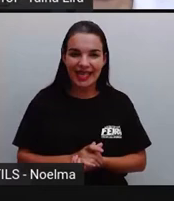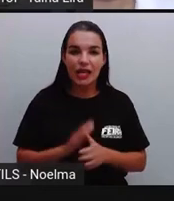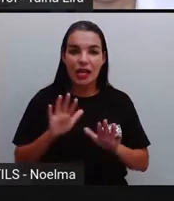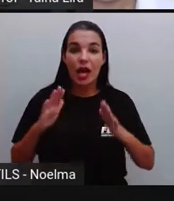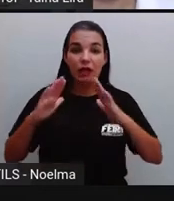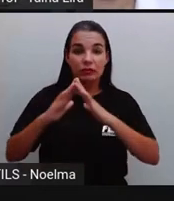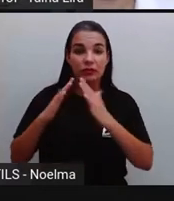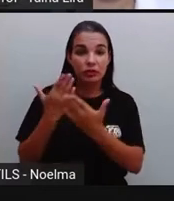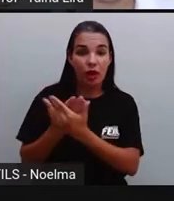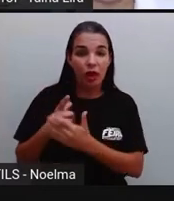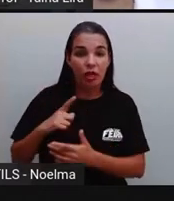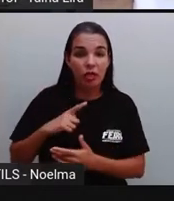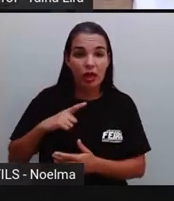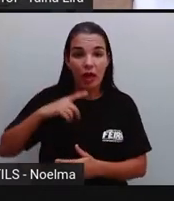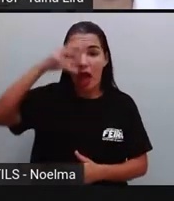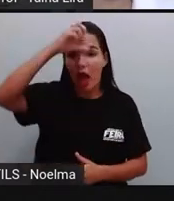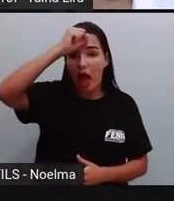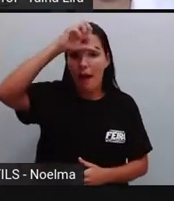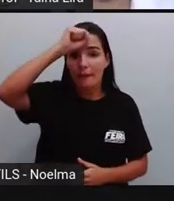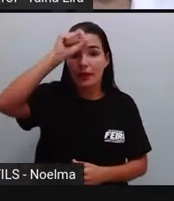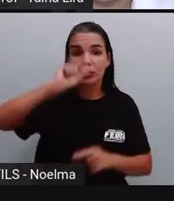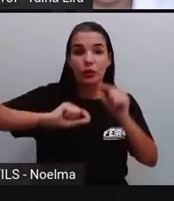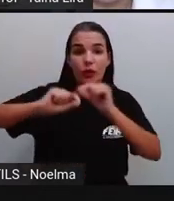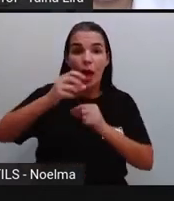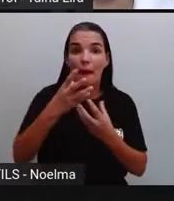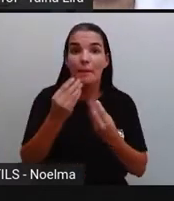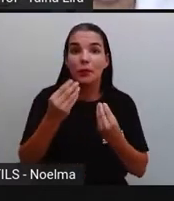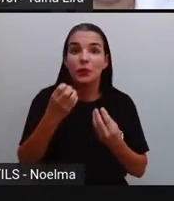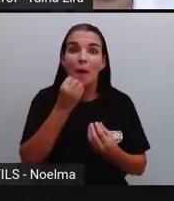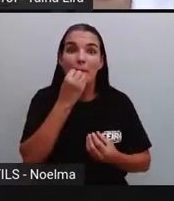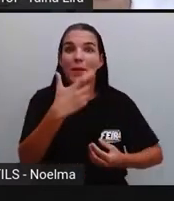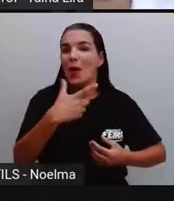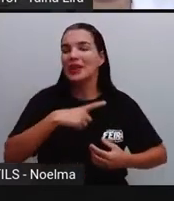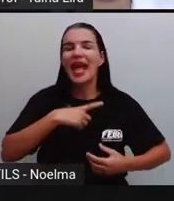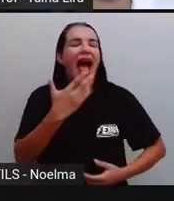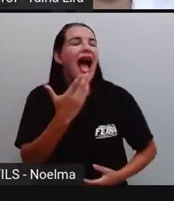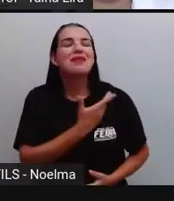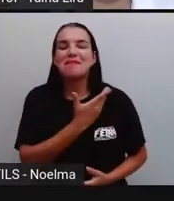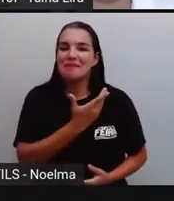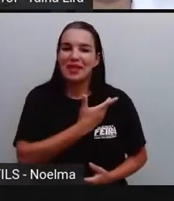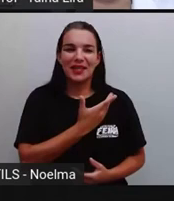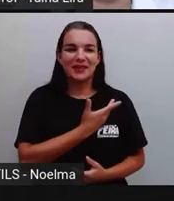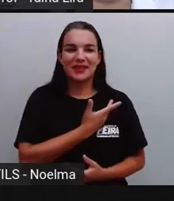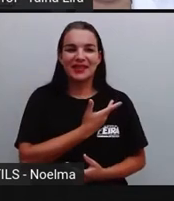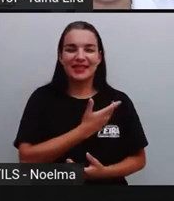E na escola, a gente aprende que é muito bom ter amigos.